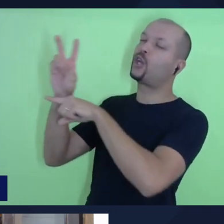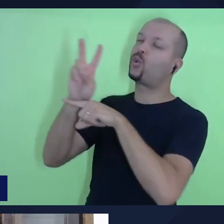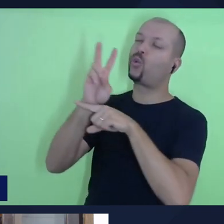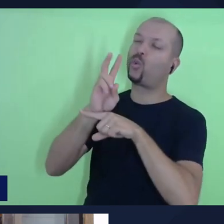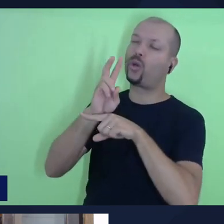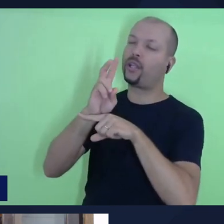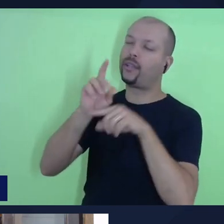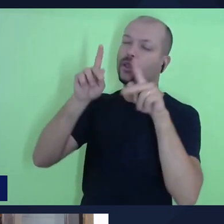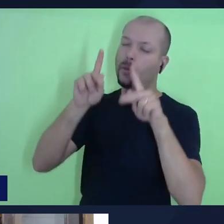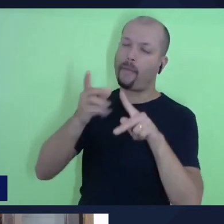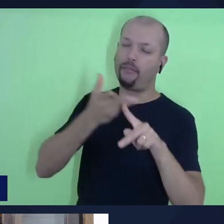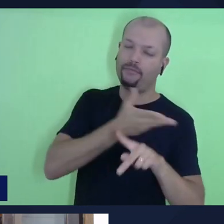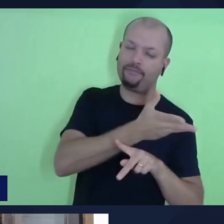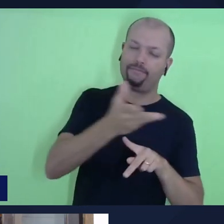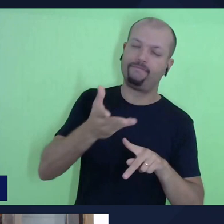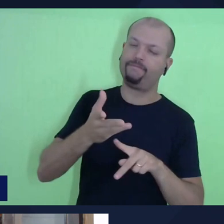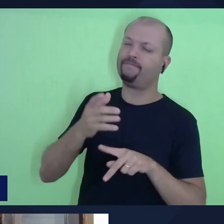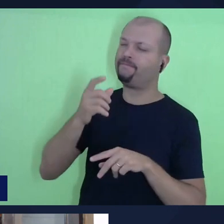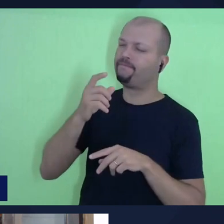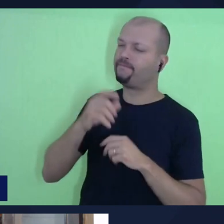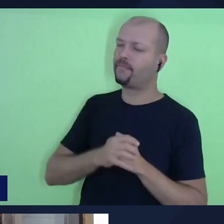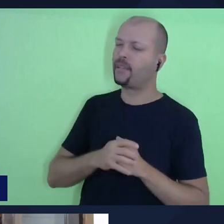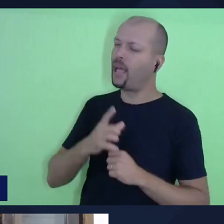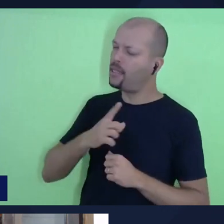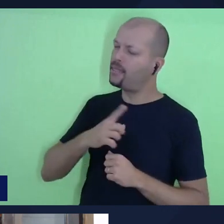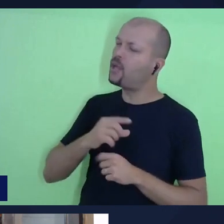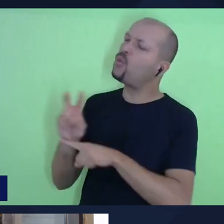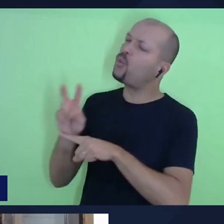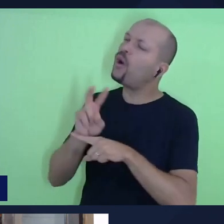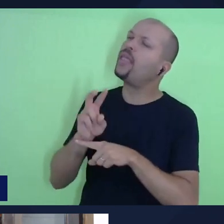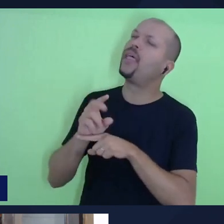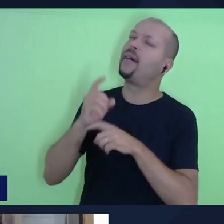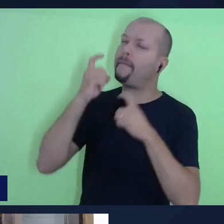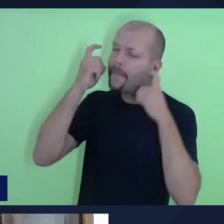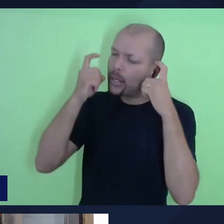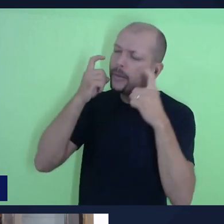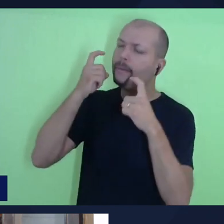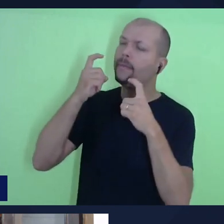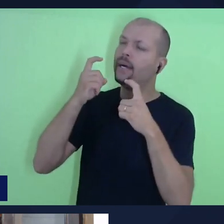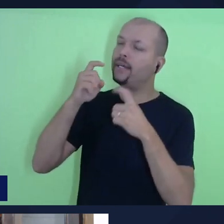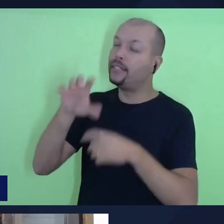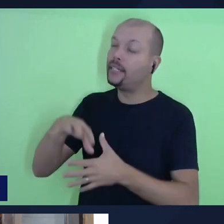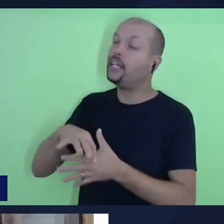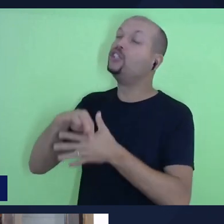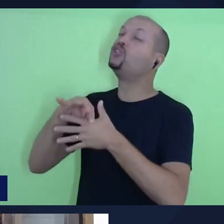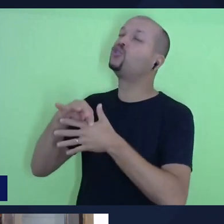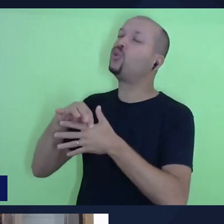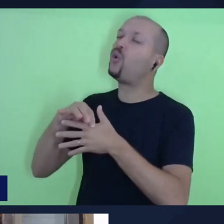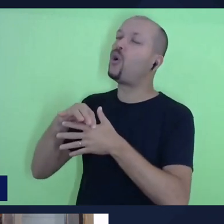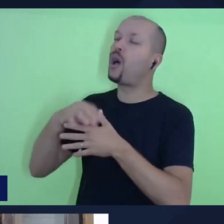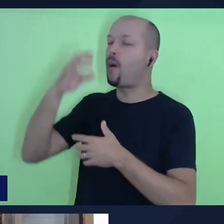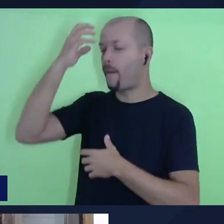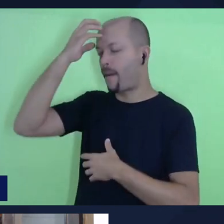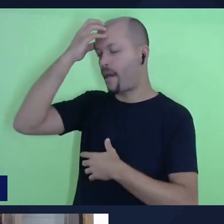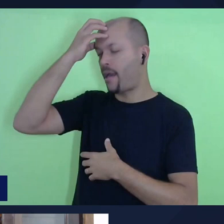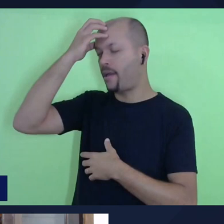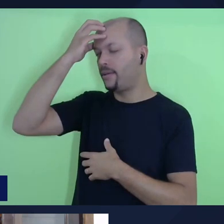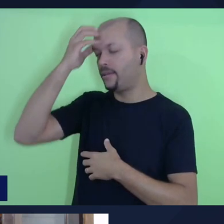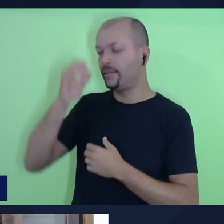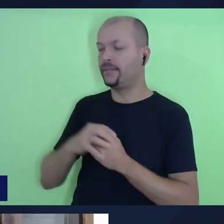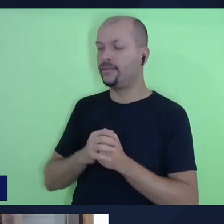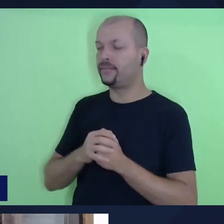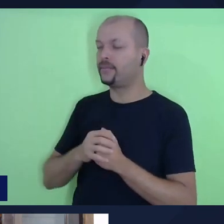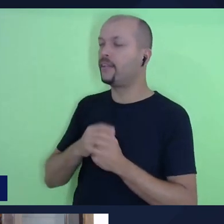Eu só tenho essa preocupação tão forte que o senhor resolveu escolher um monarca, Davi, que fosse um homem segundo o teu